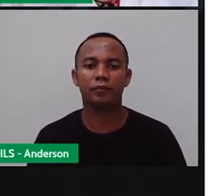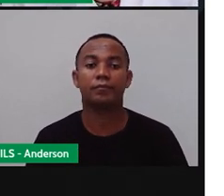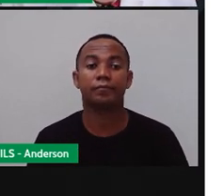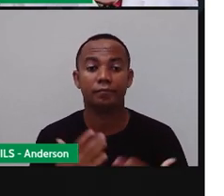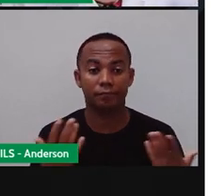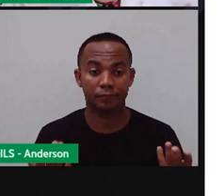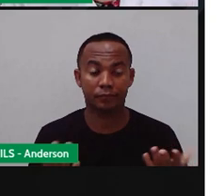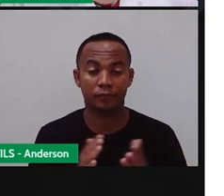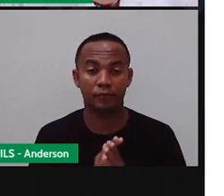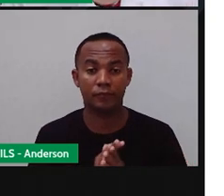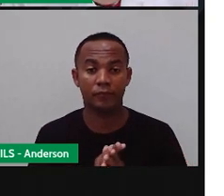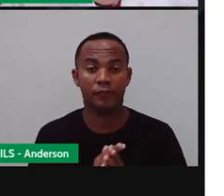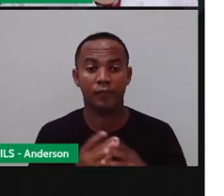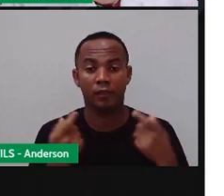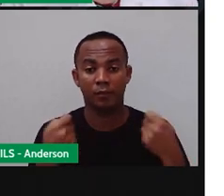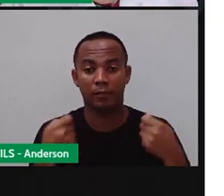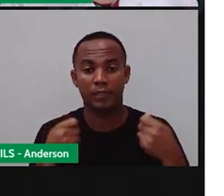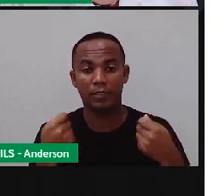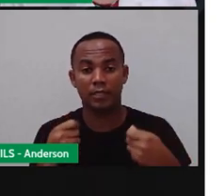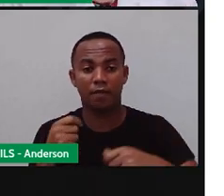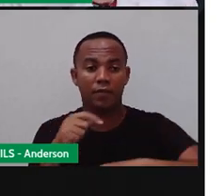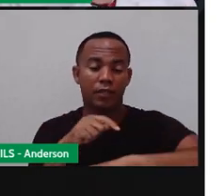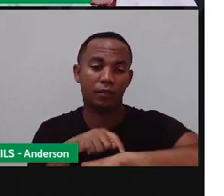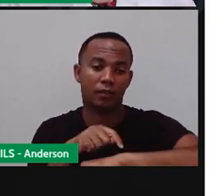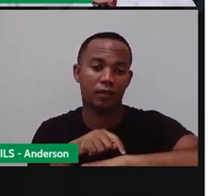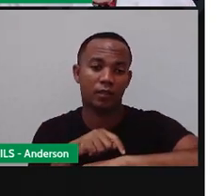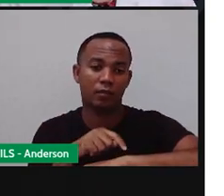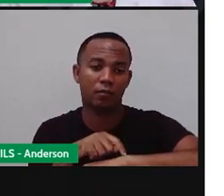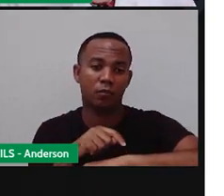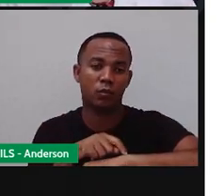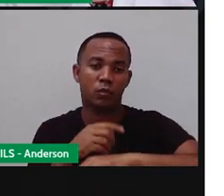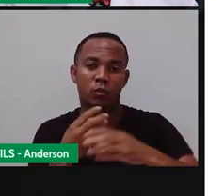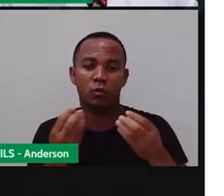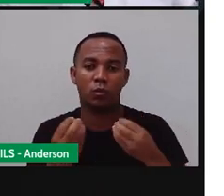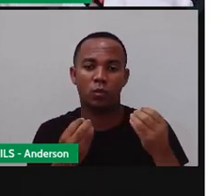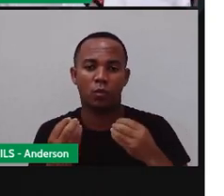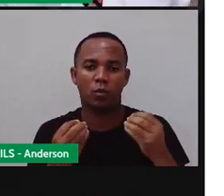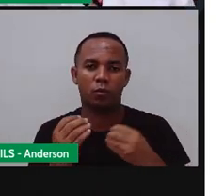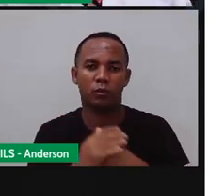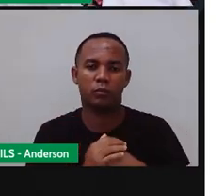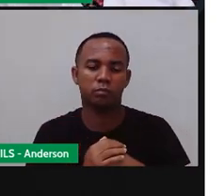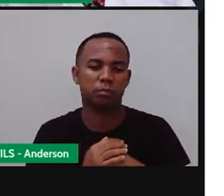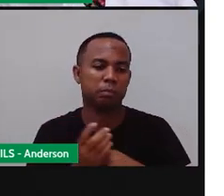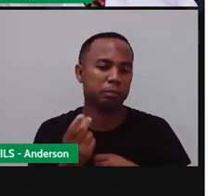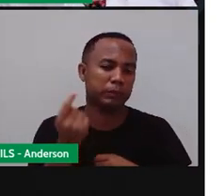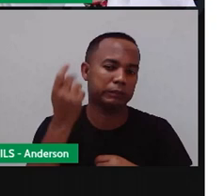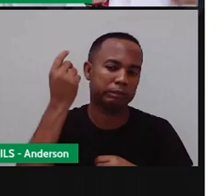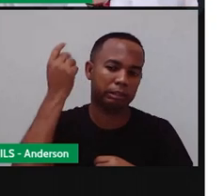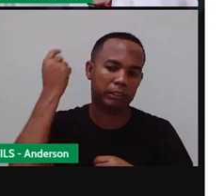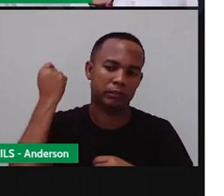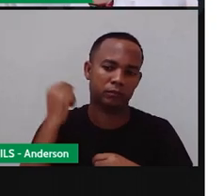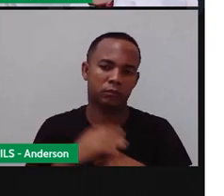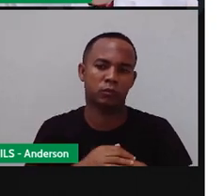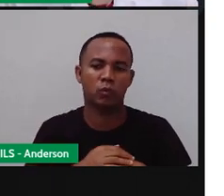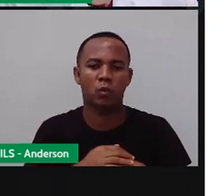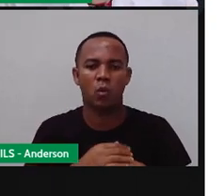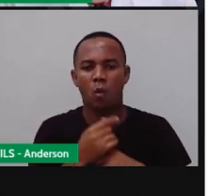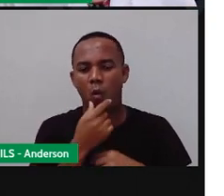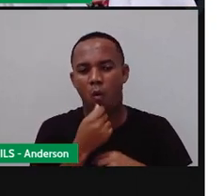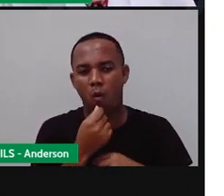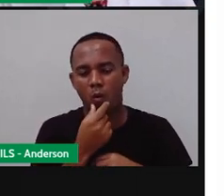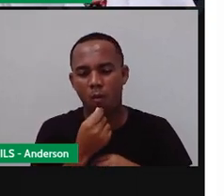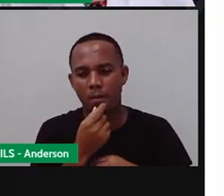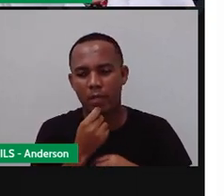Bom, a necessidade de medir o tempo, né? Acabei de falar, ela é o quê? Muito antiga. Os homens, né?